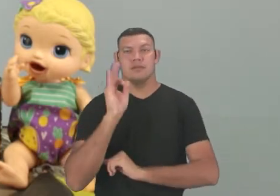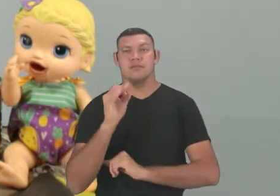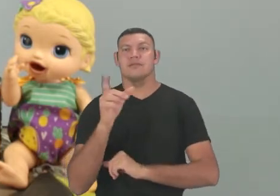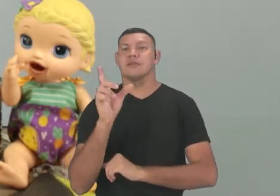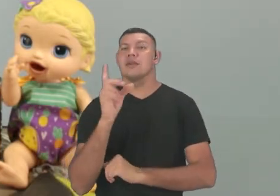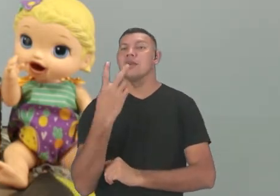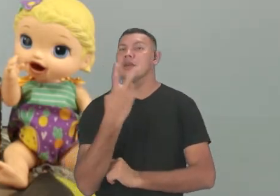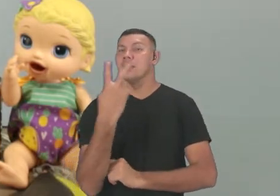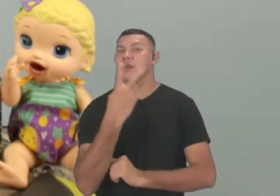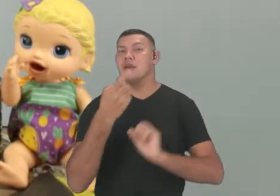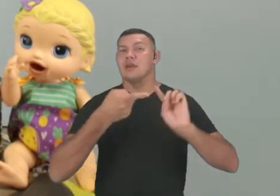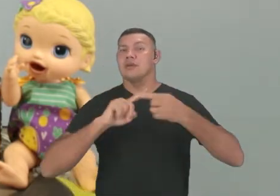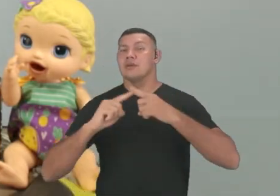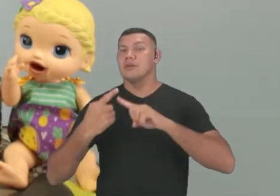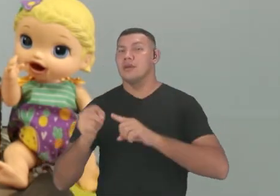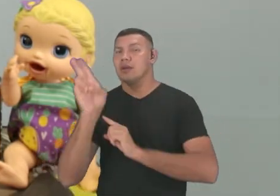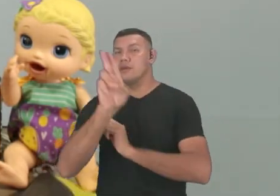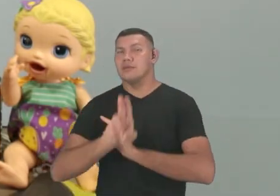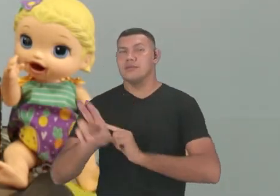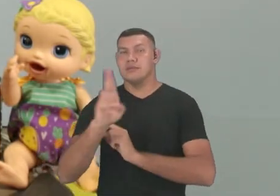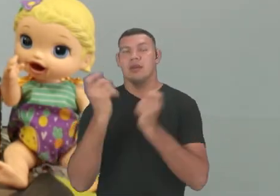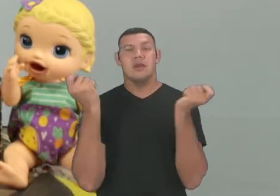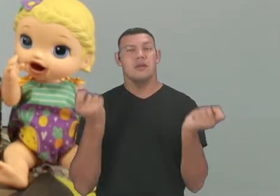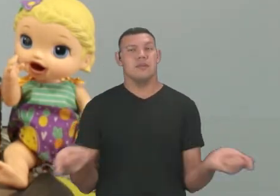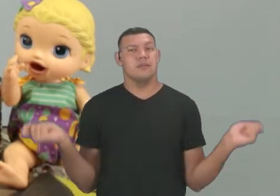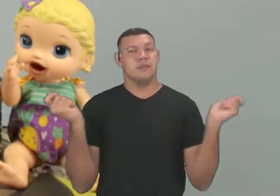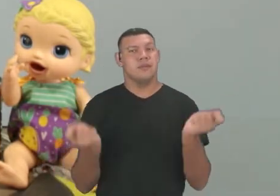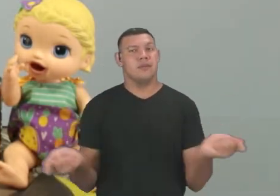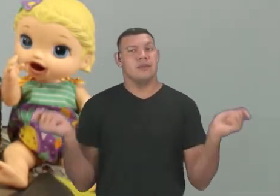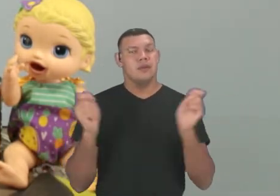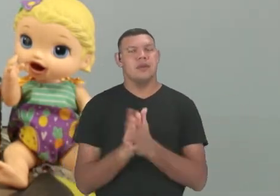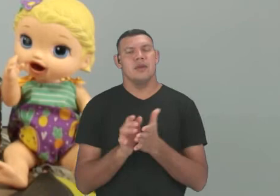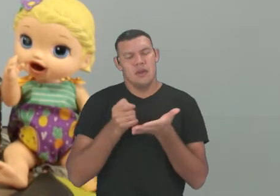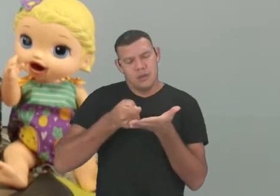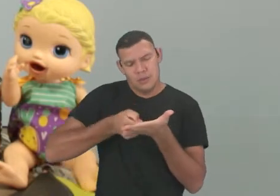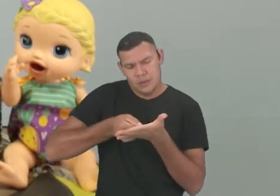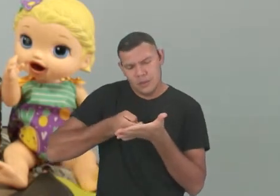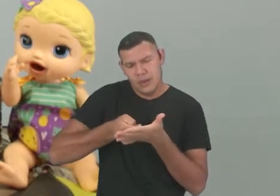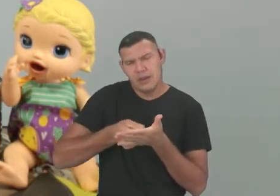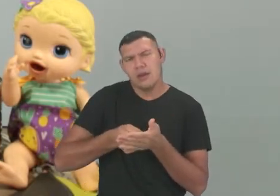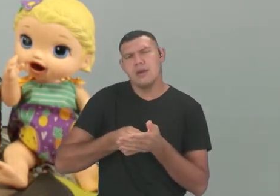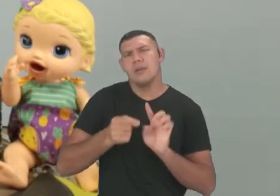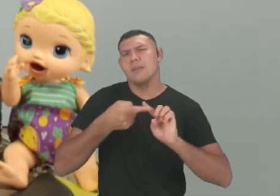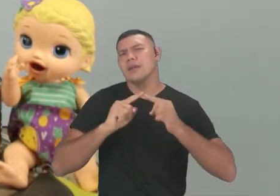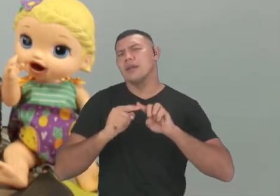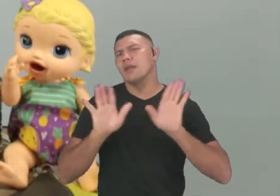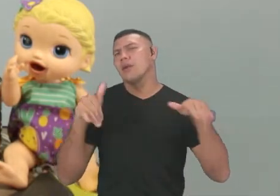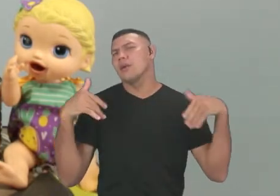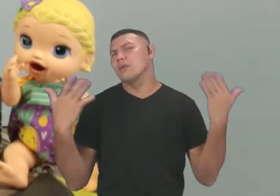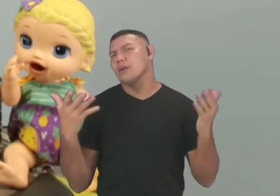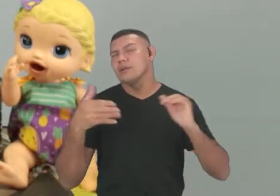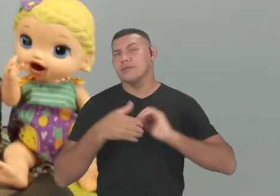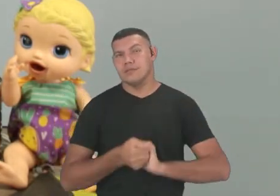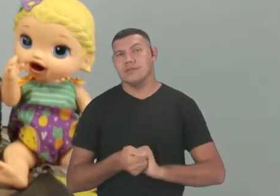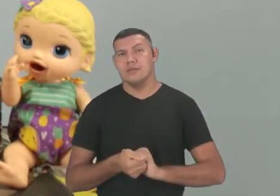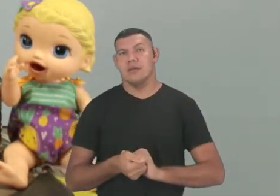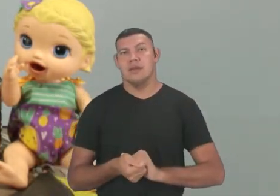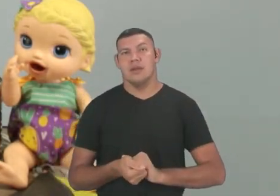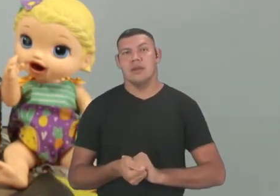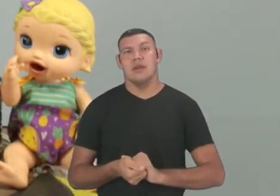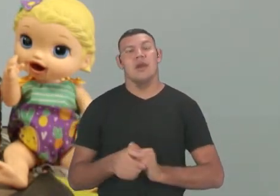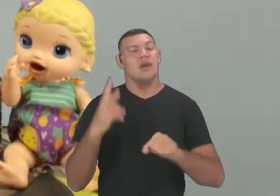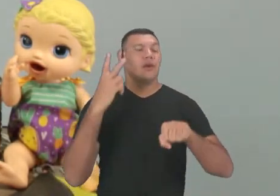dois materiais utilizados na corda. E a bolinha de gude é feita de que? Alguém lembra? A bolinha de gude é feita de